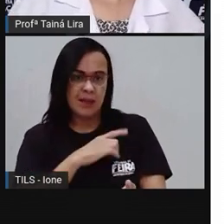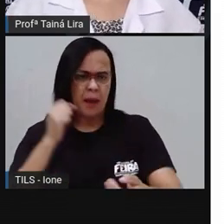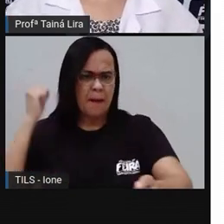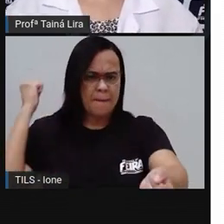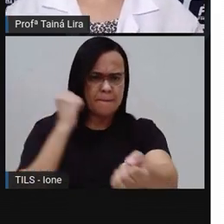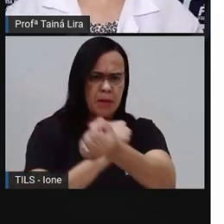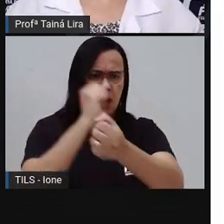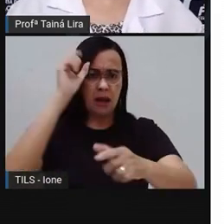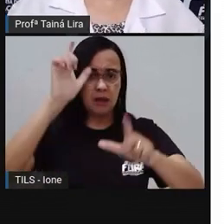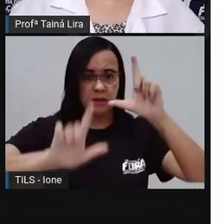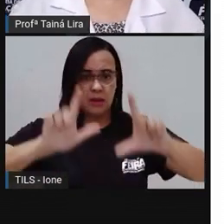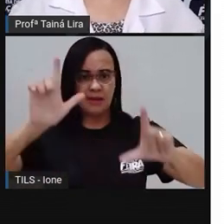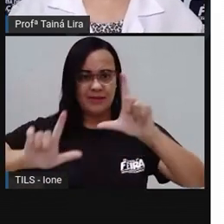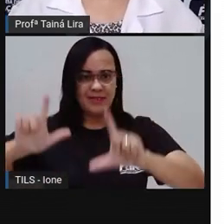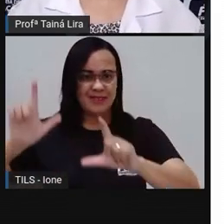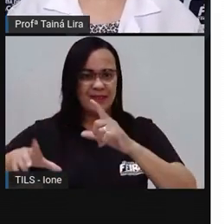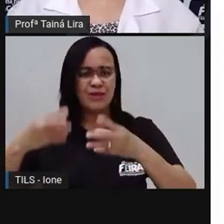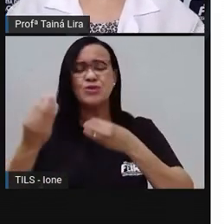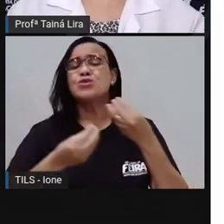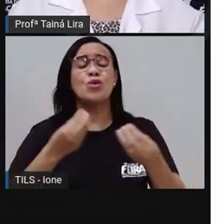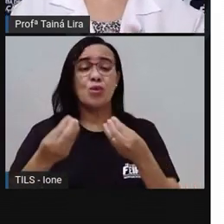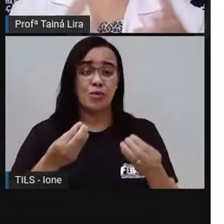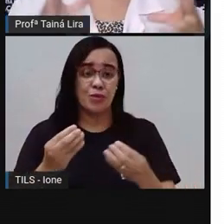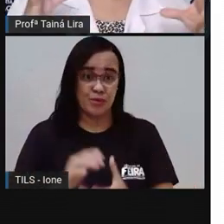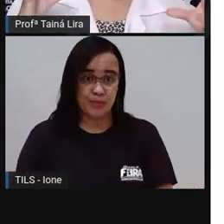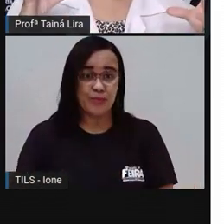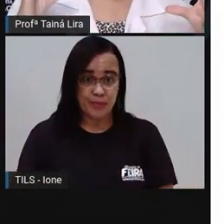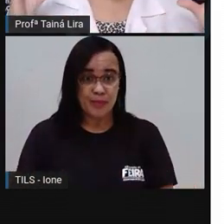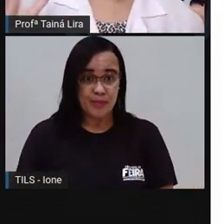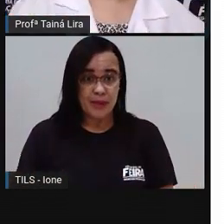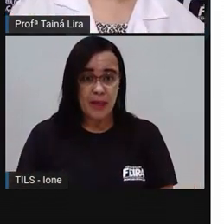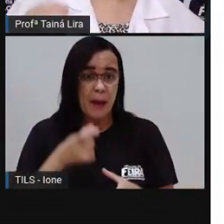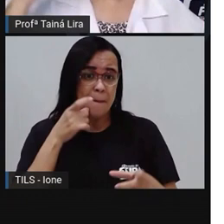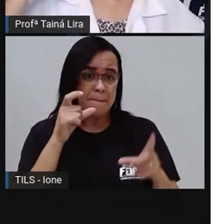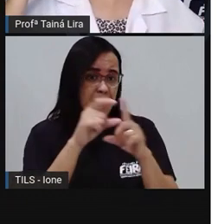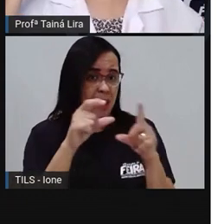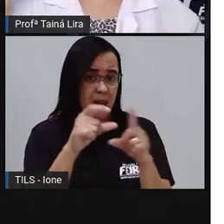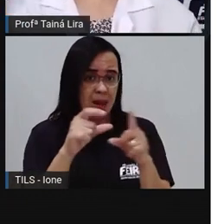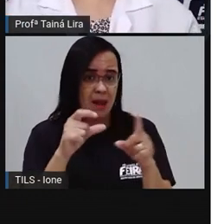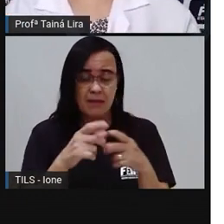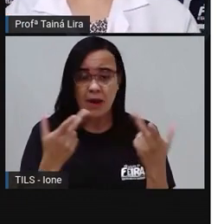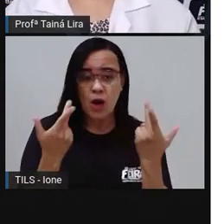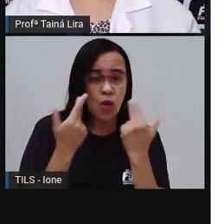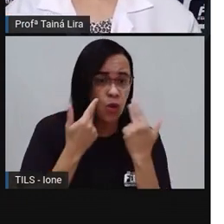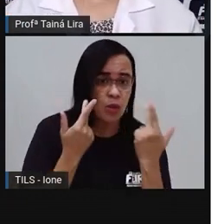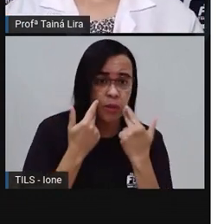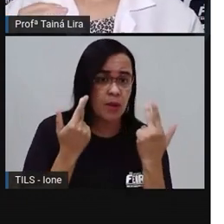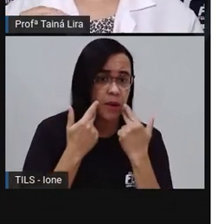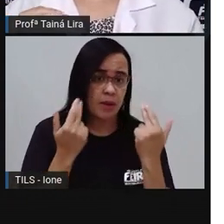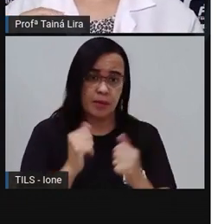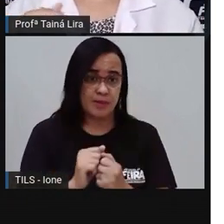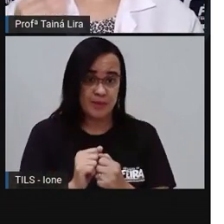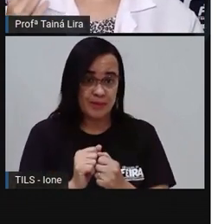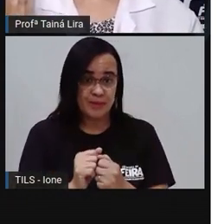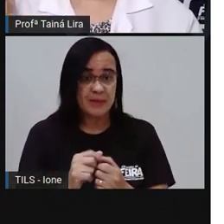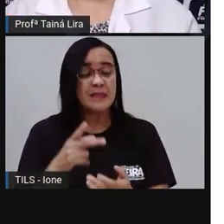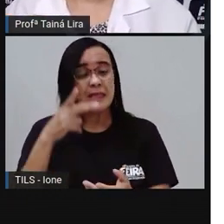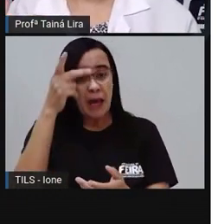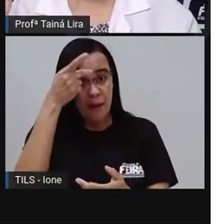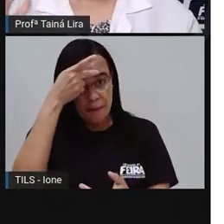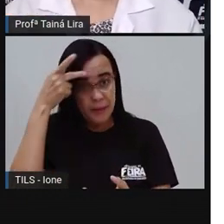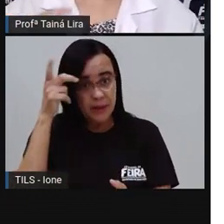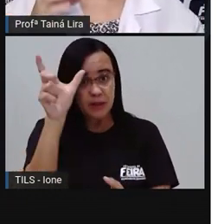que eles falam ali nos programas, que já são a marca dele. Então, quando a gente ouve esse